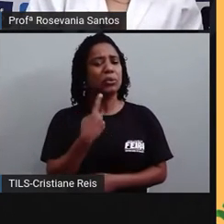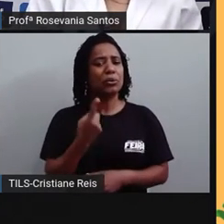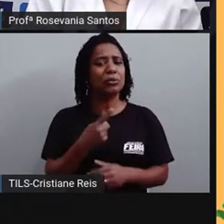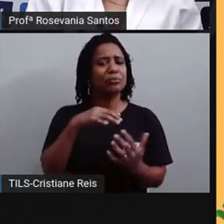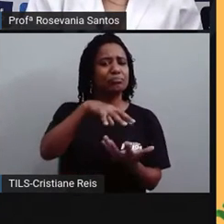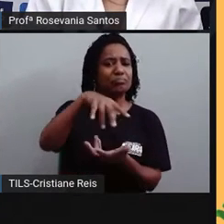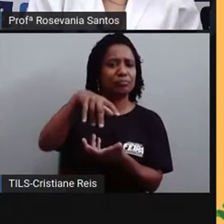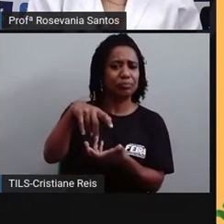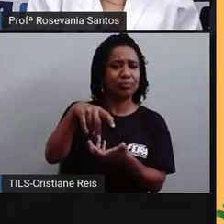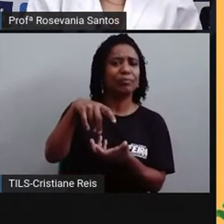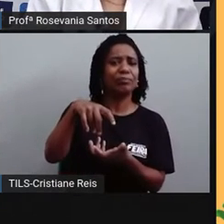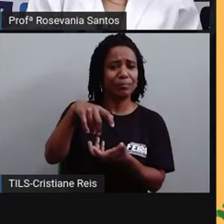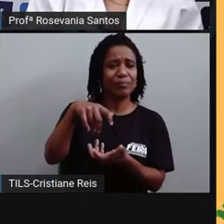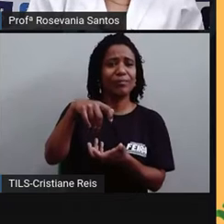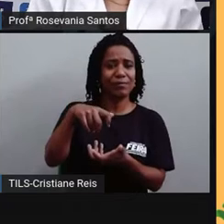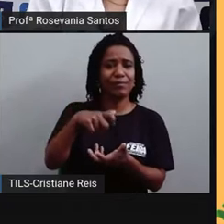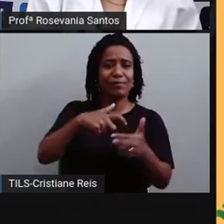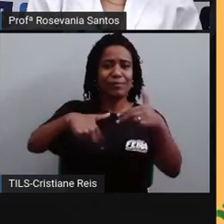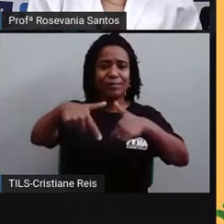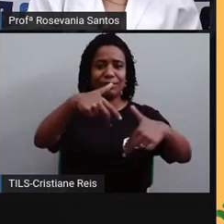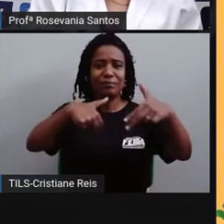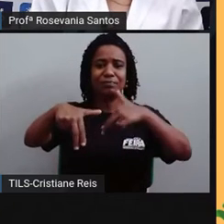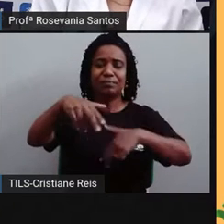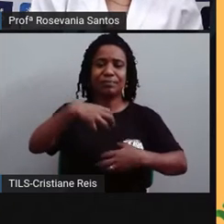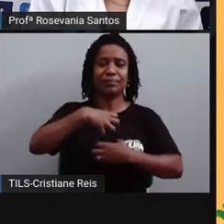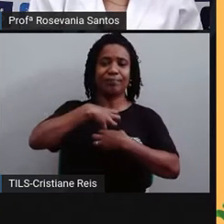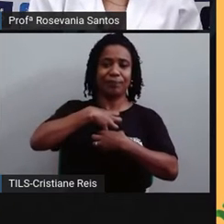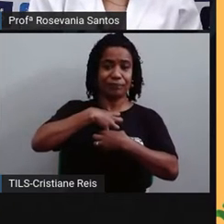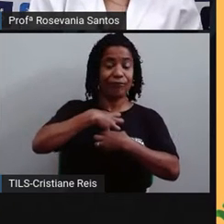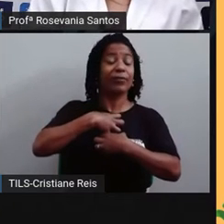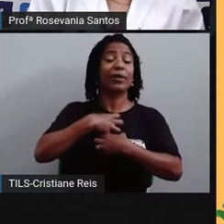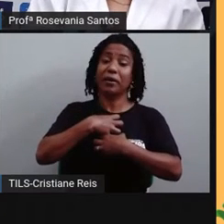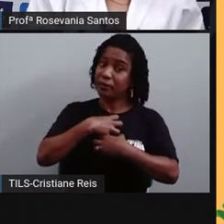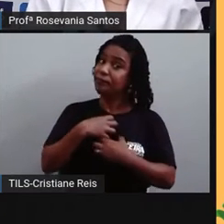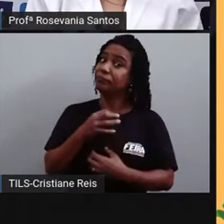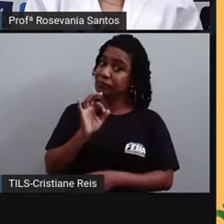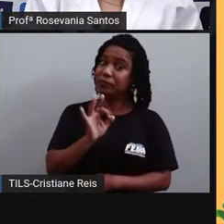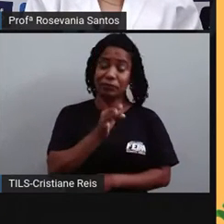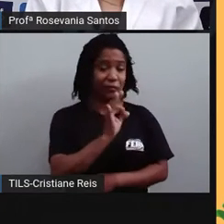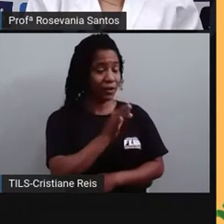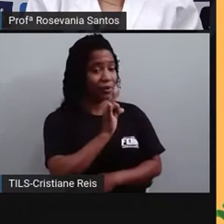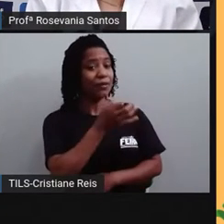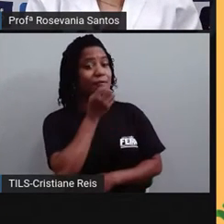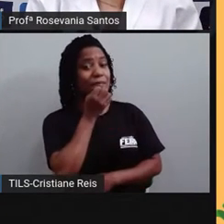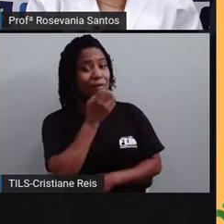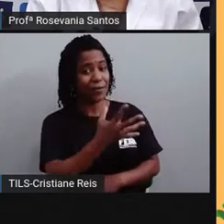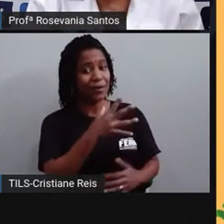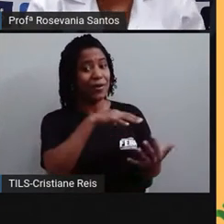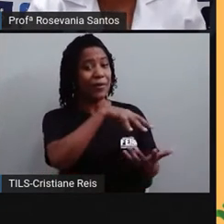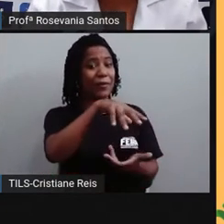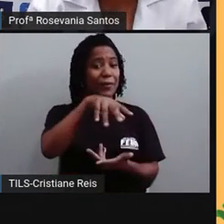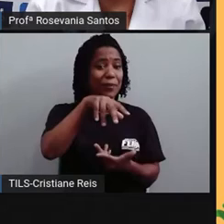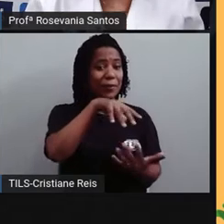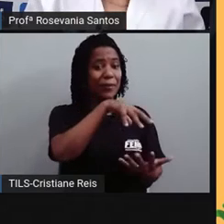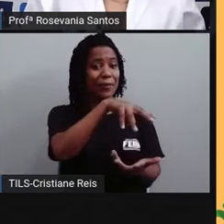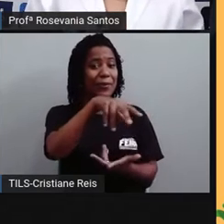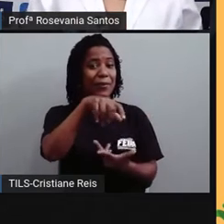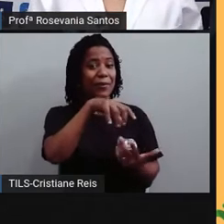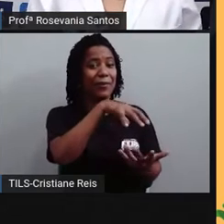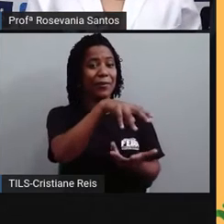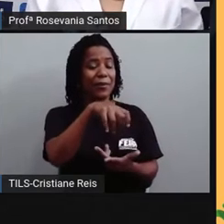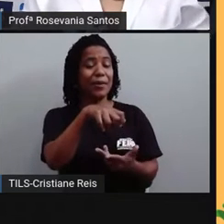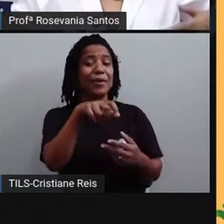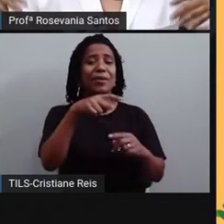Ainda bem, porque se as pessoas percebessem que a Terra gira, os carrosséis iriam à falência, né?